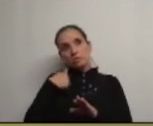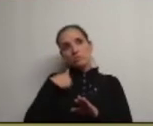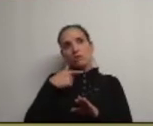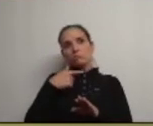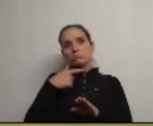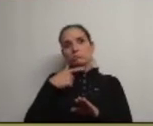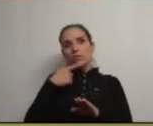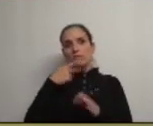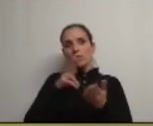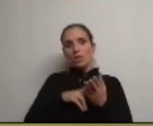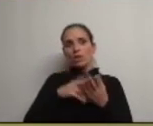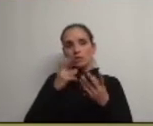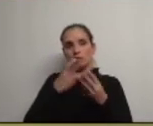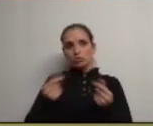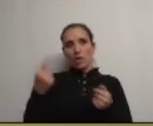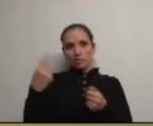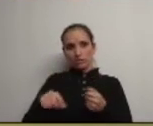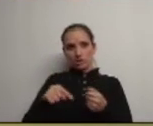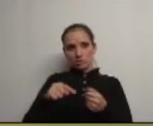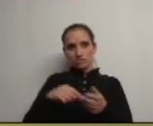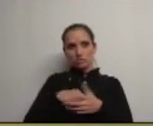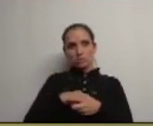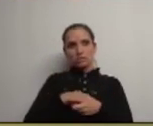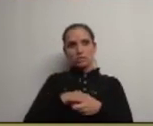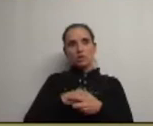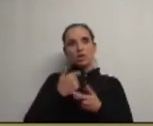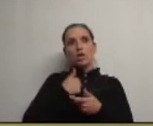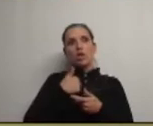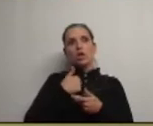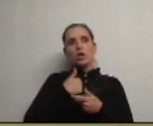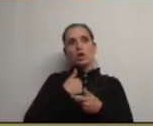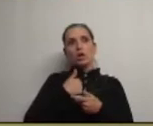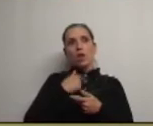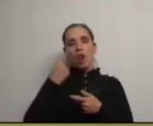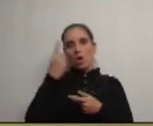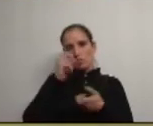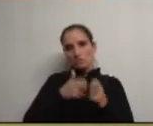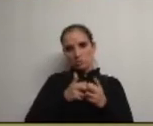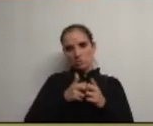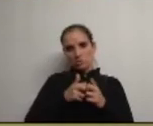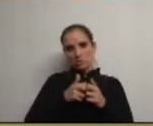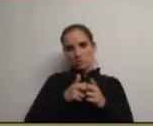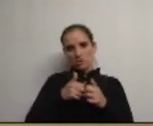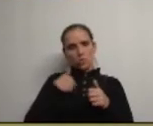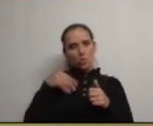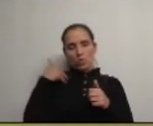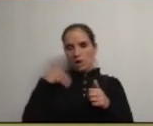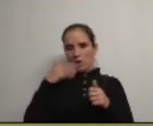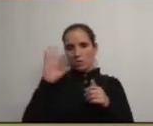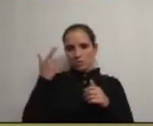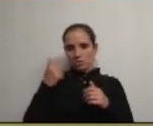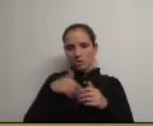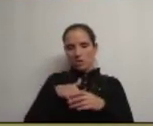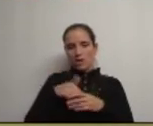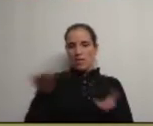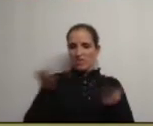resultado ok? pronto eu não há aqui um problema eu não quero quando é me é